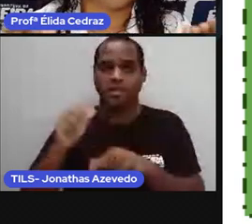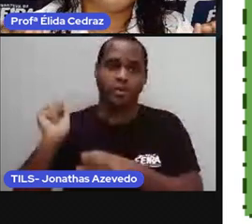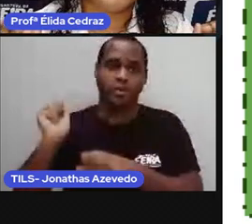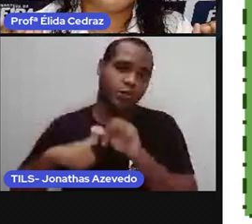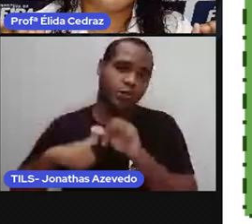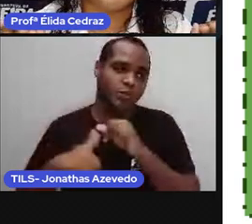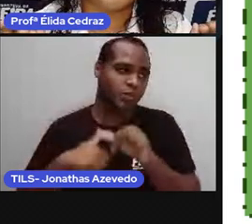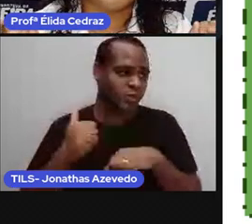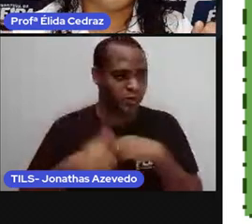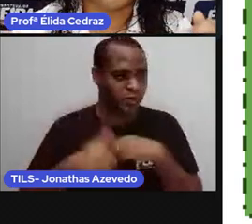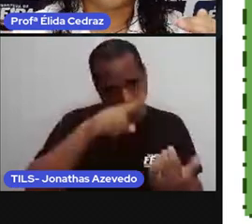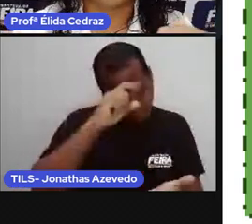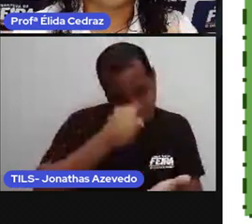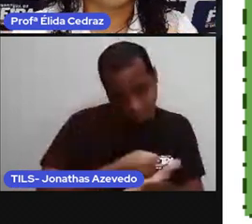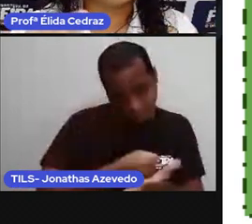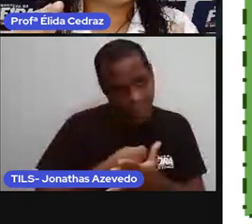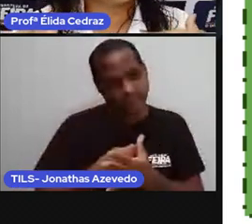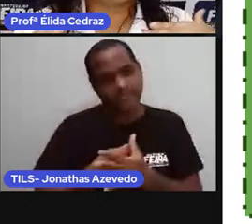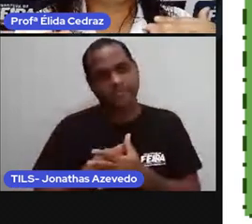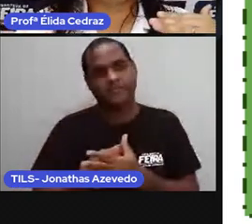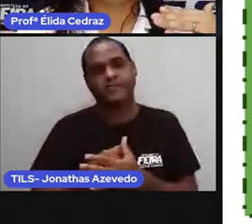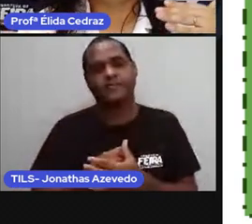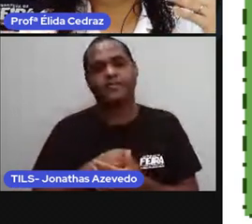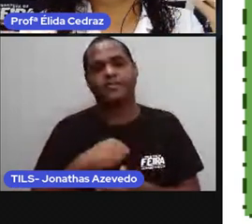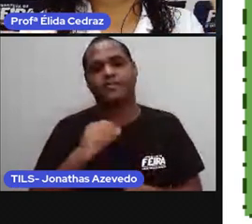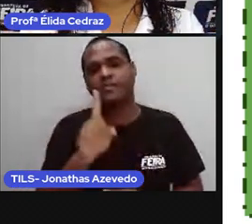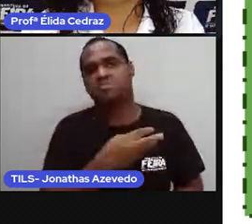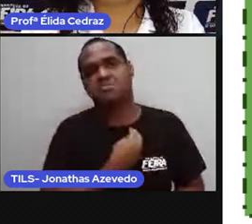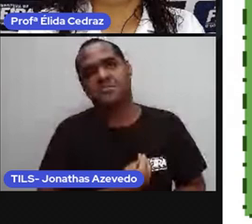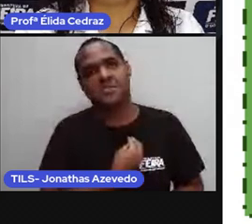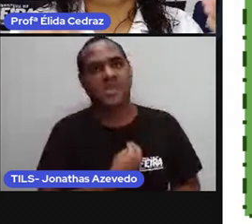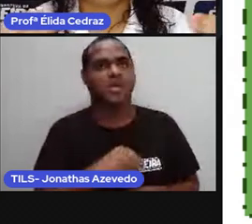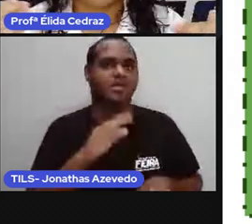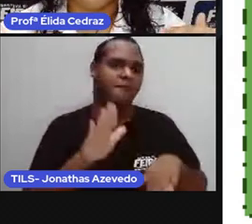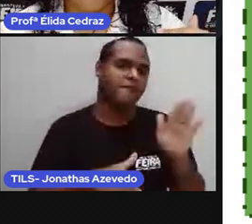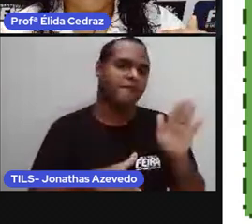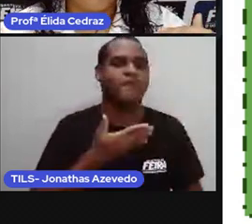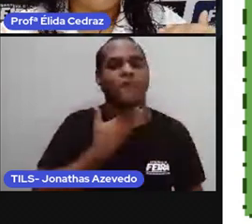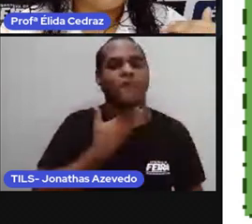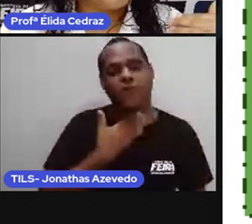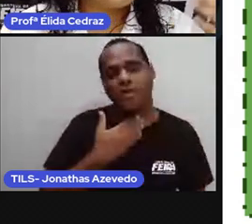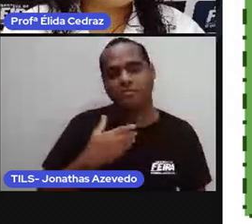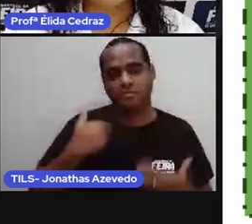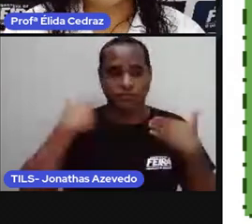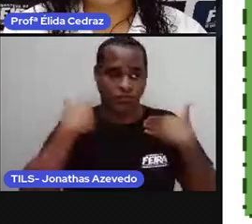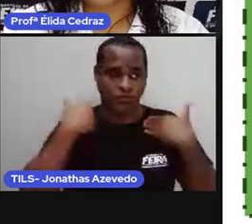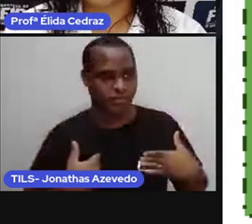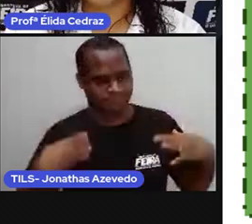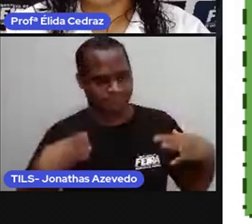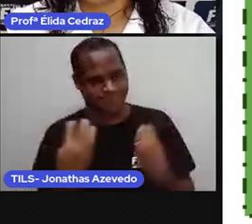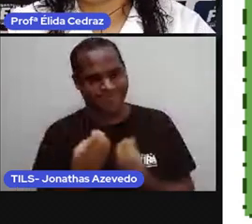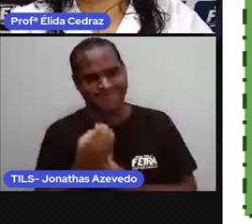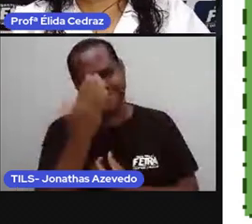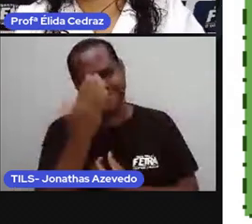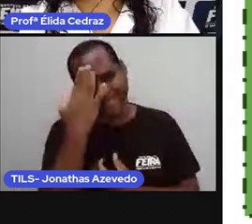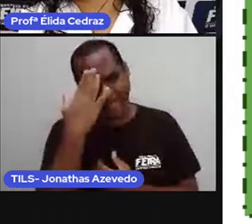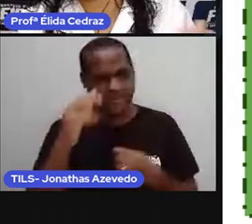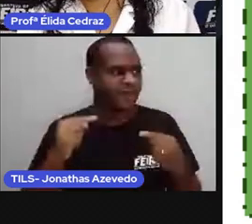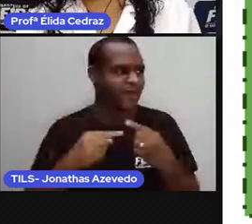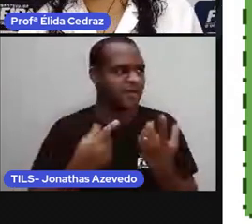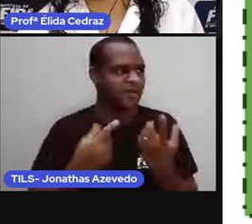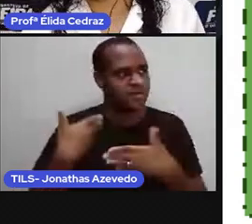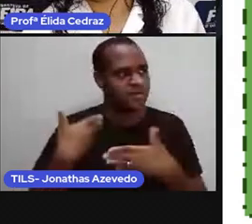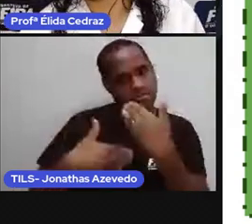definidas. Todas aquelas mudanças de voz, de corpo, tudo, quando a gente chega na fase